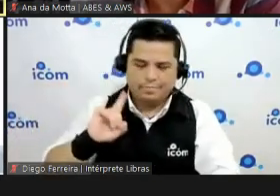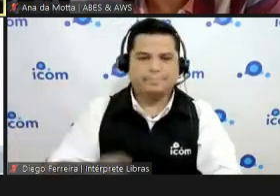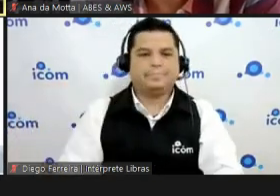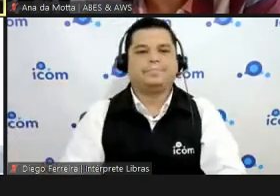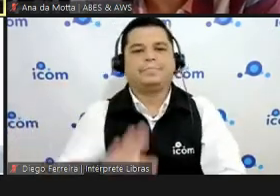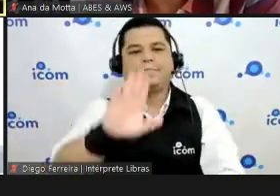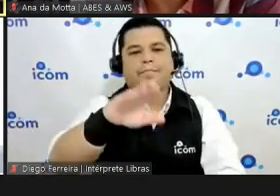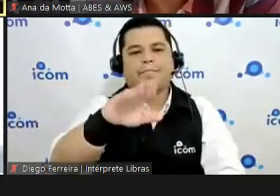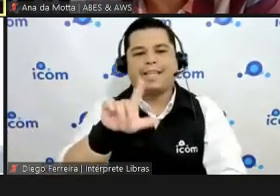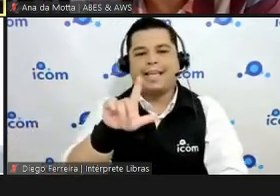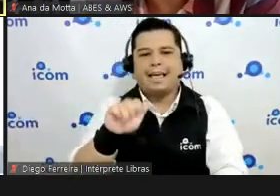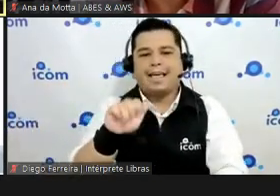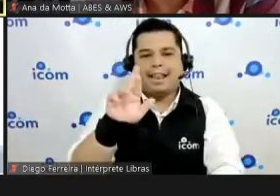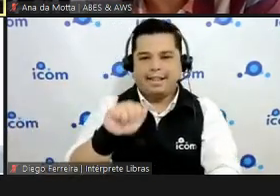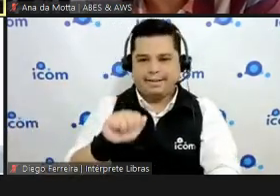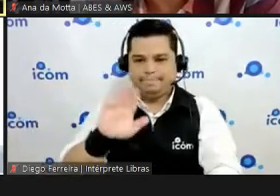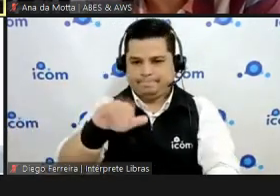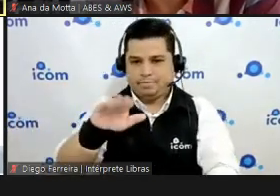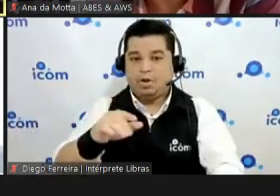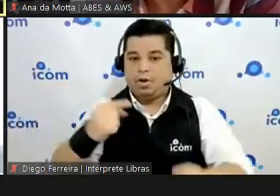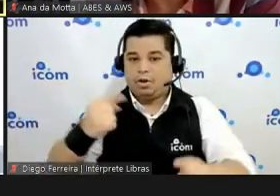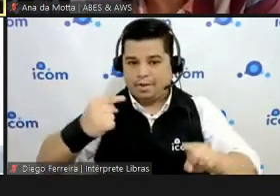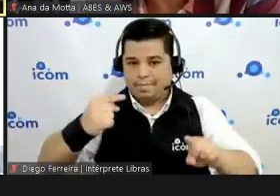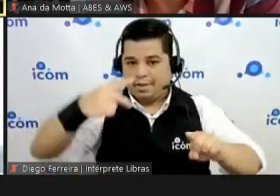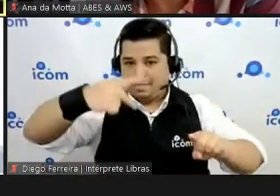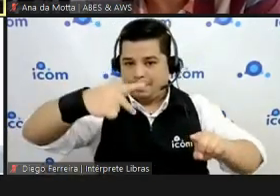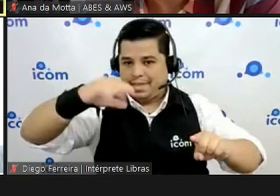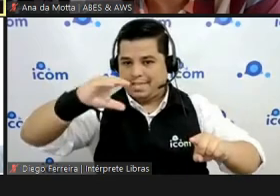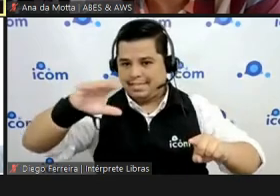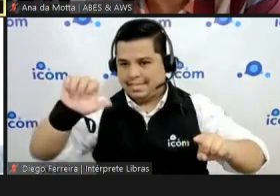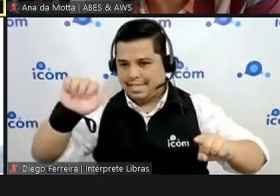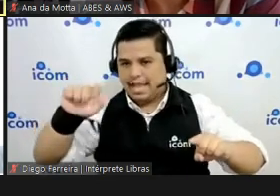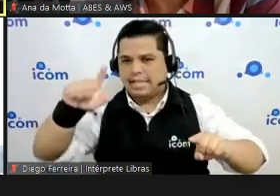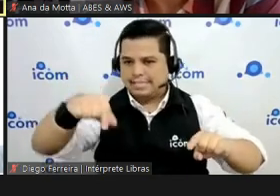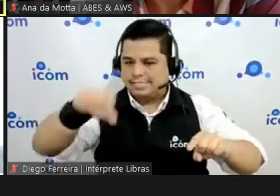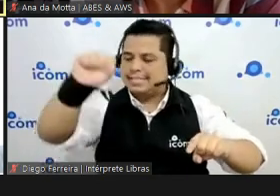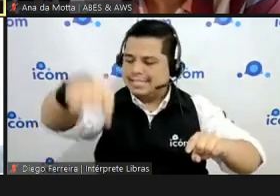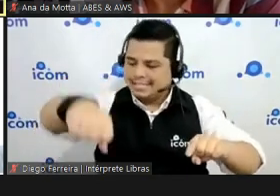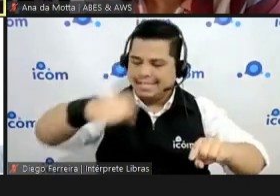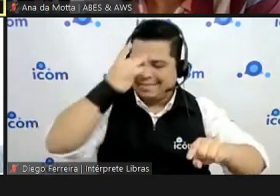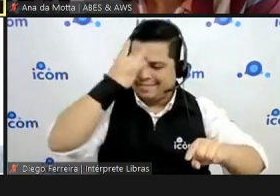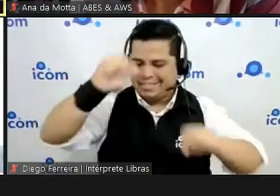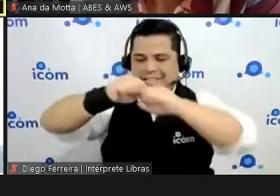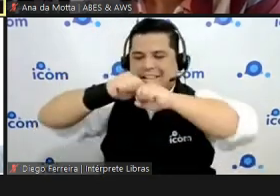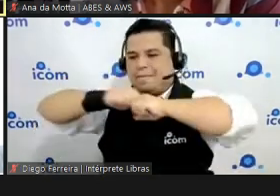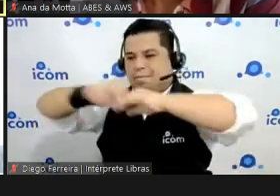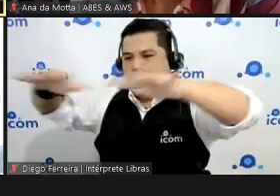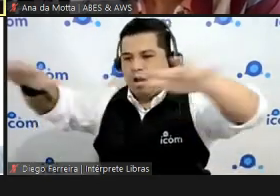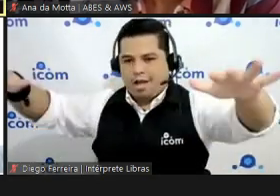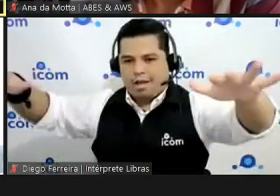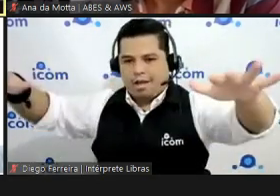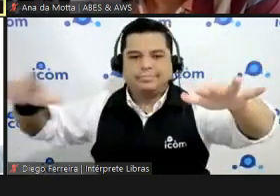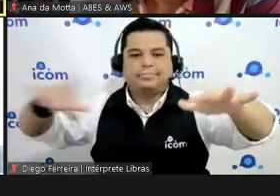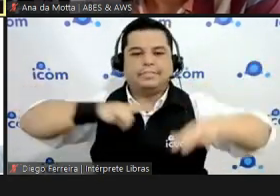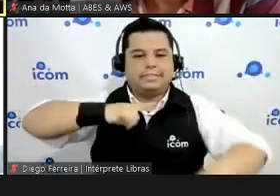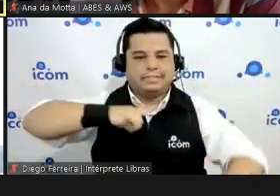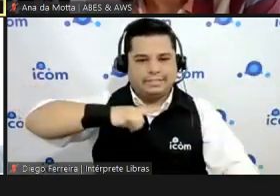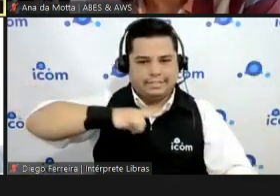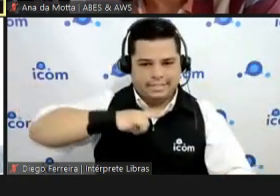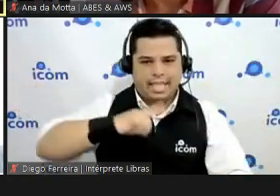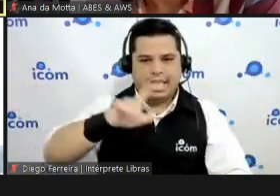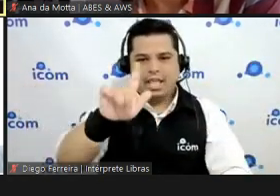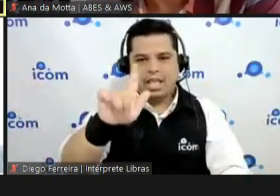Compras, gov.br barra compras. Você ali tem todas as informações, são informações